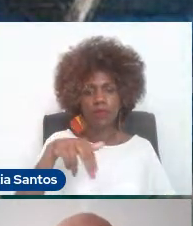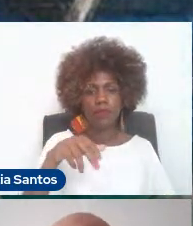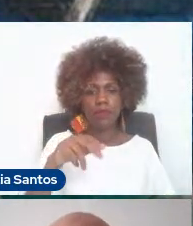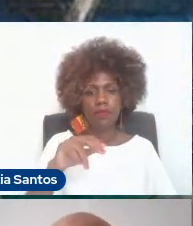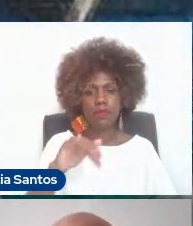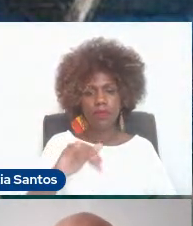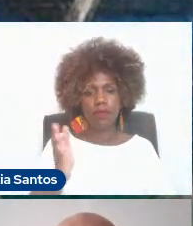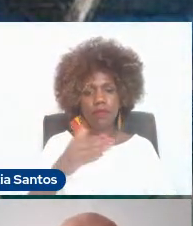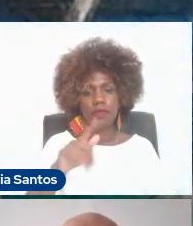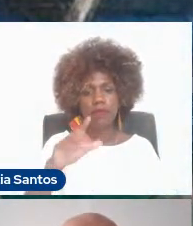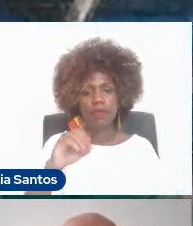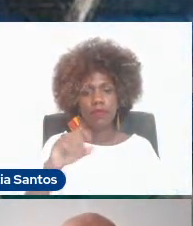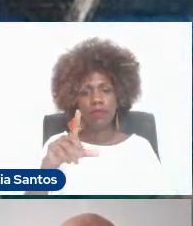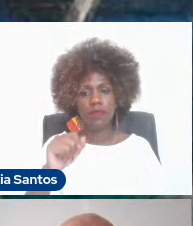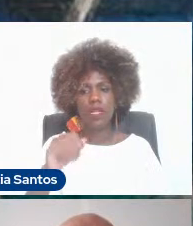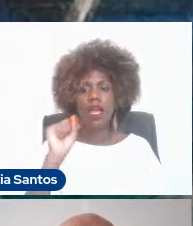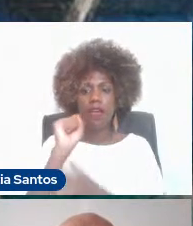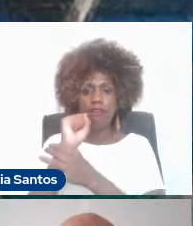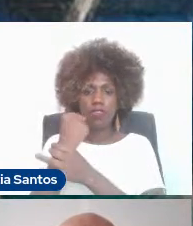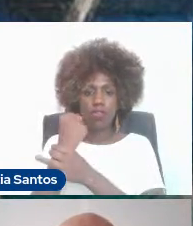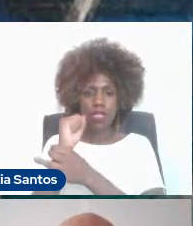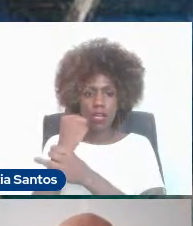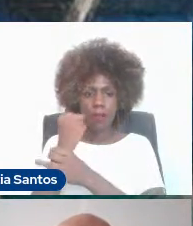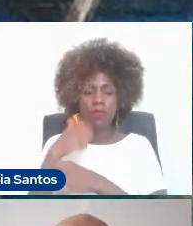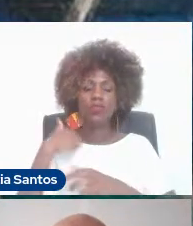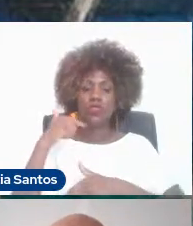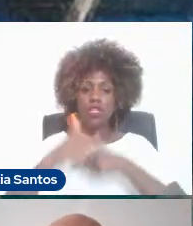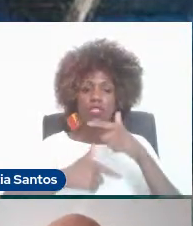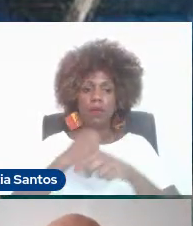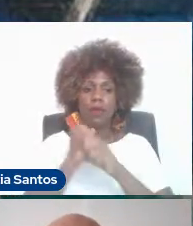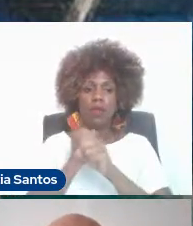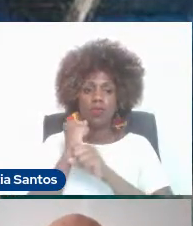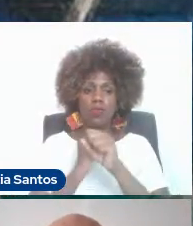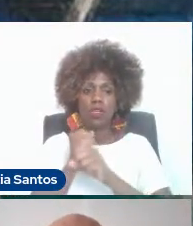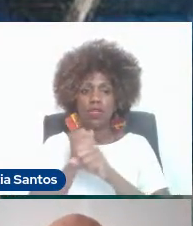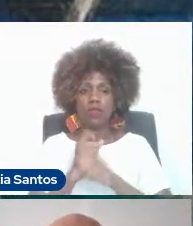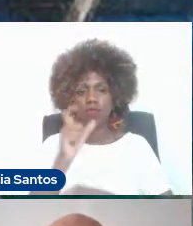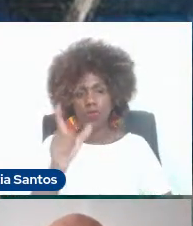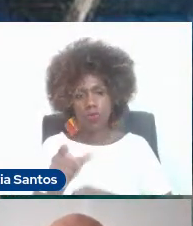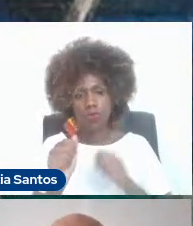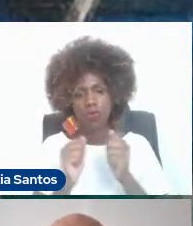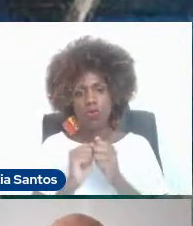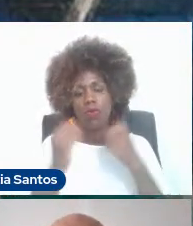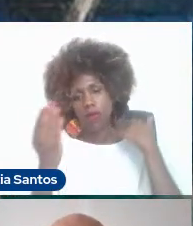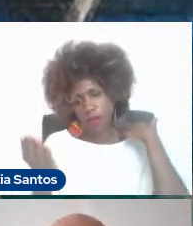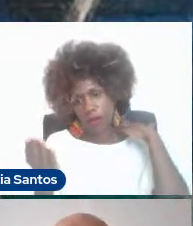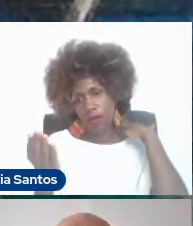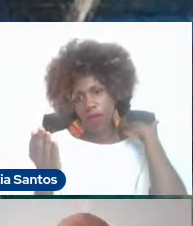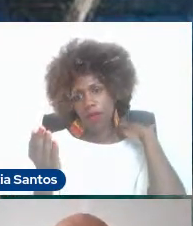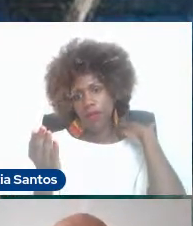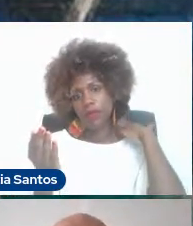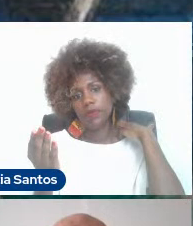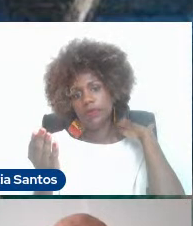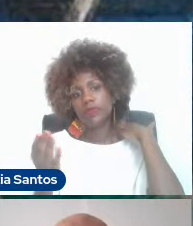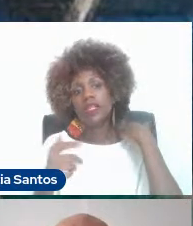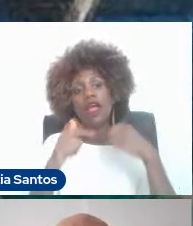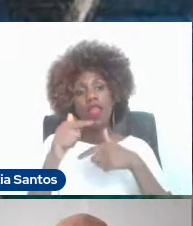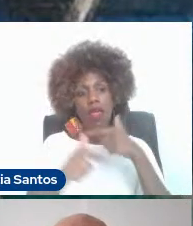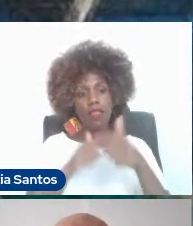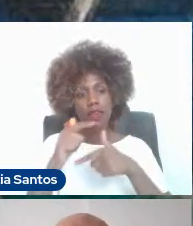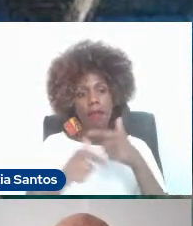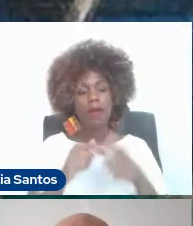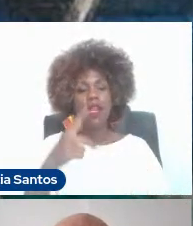uma fisioterapeuta com quem eu já trabalho há alguns anos. Ela trabalha com o método